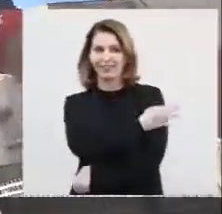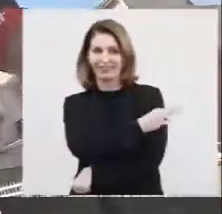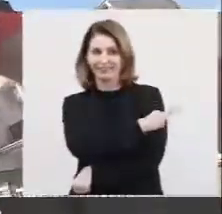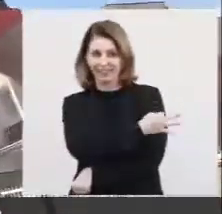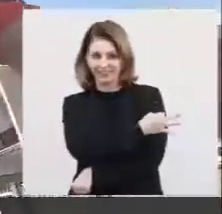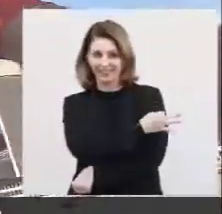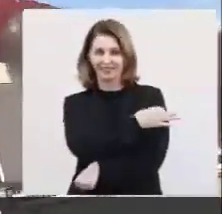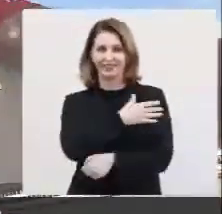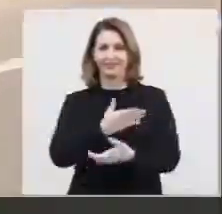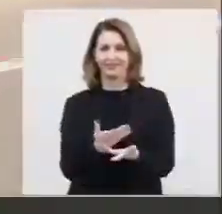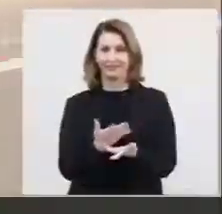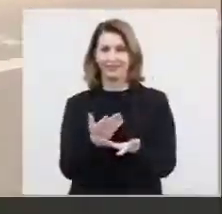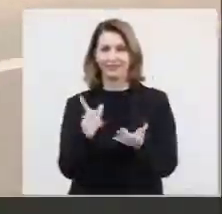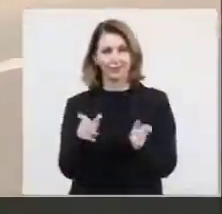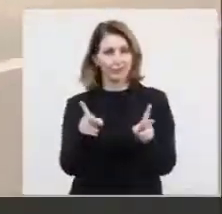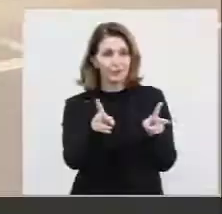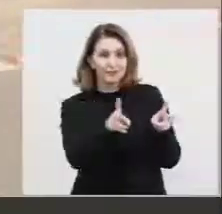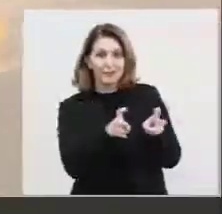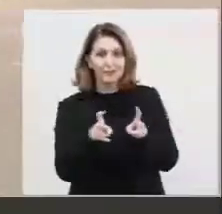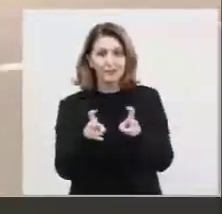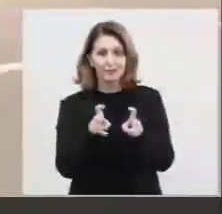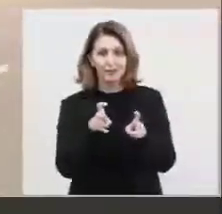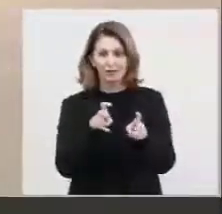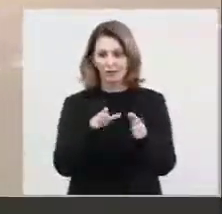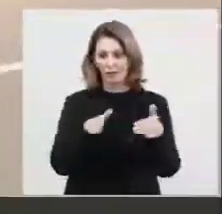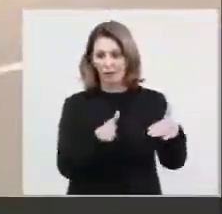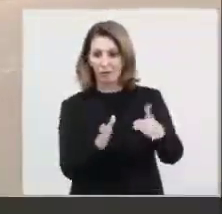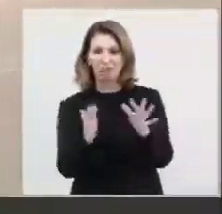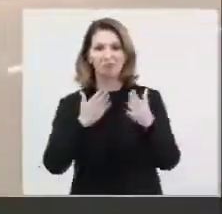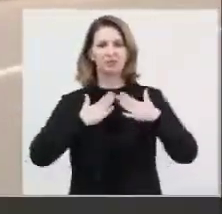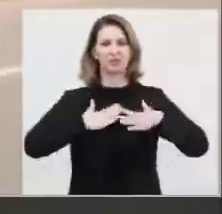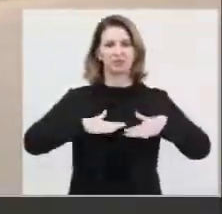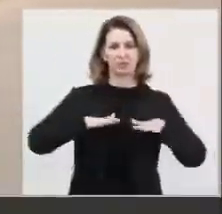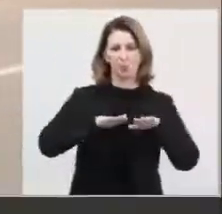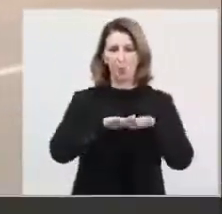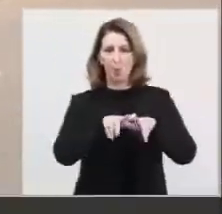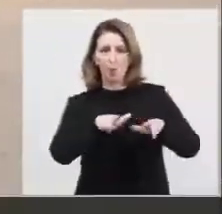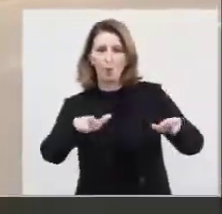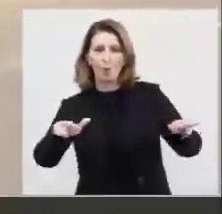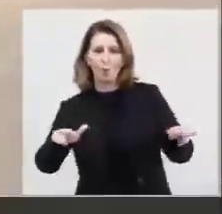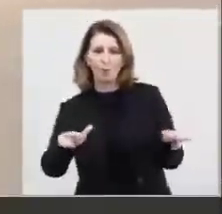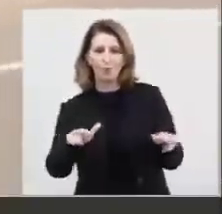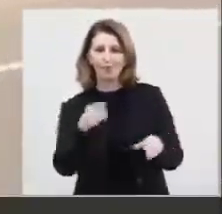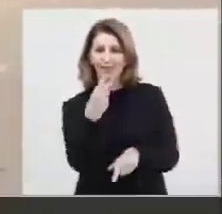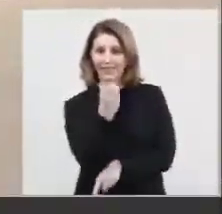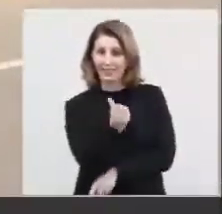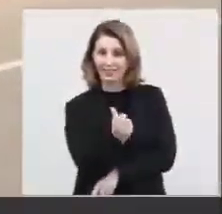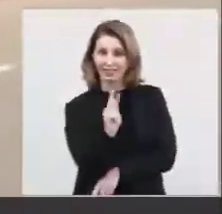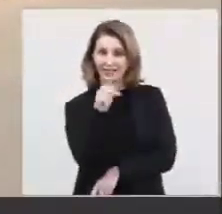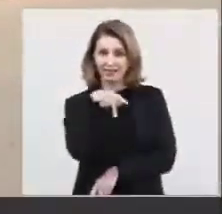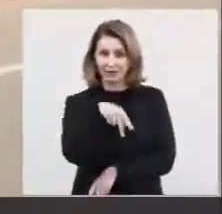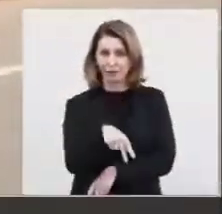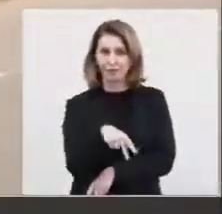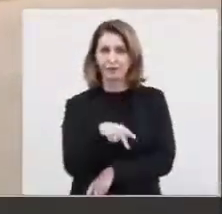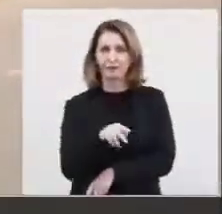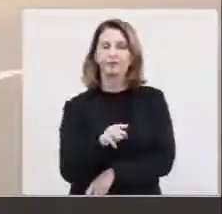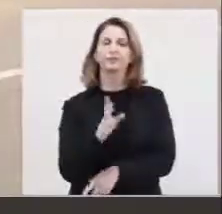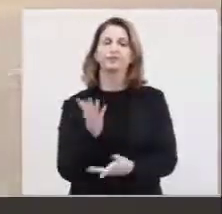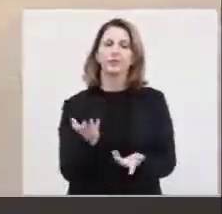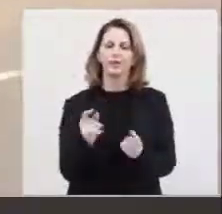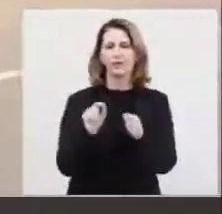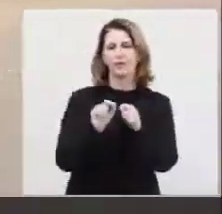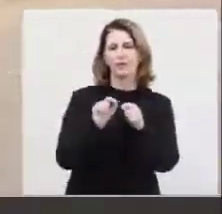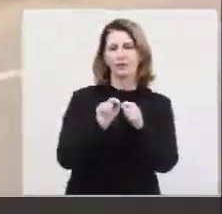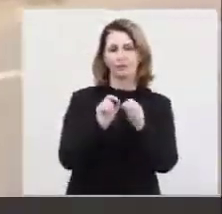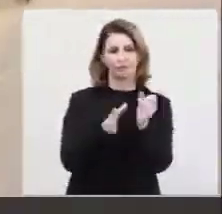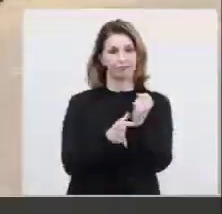Ademar Garcia. Como vocês podem perceber, é um trajeto tranquilo, plano, 6 quilômetros, um trajeto que você vai fazer